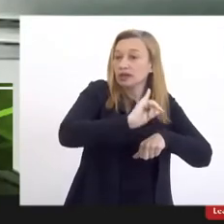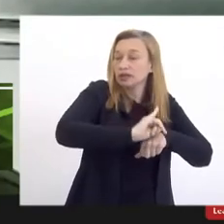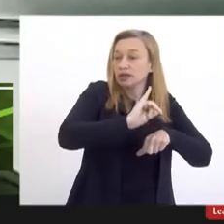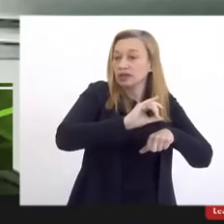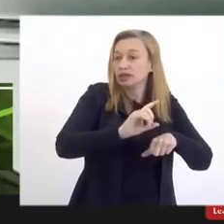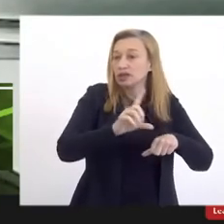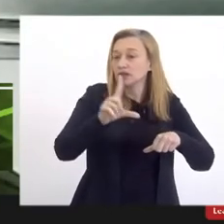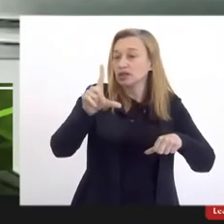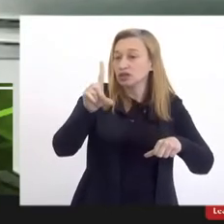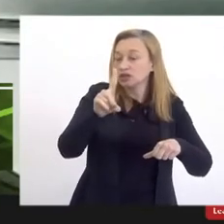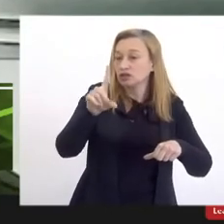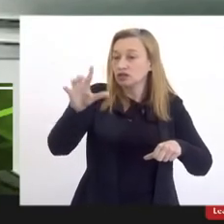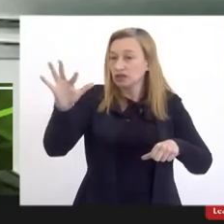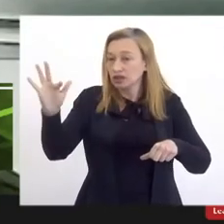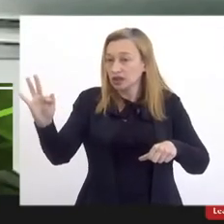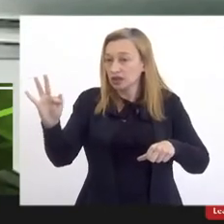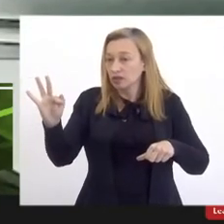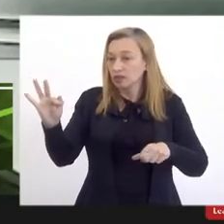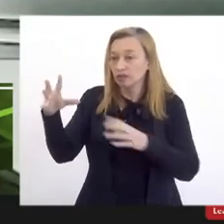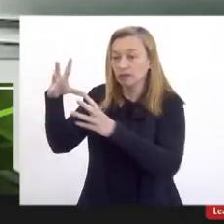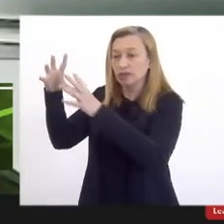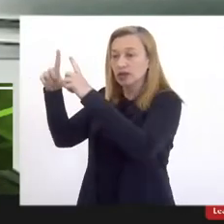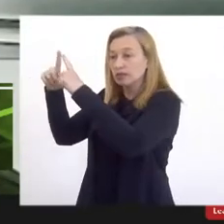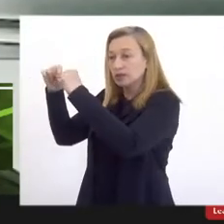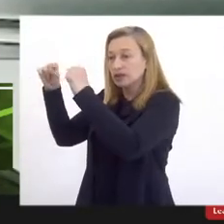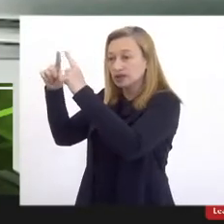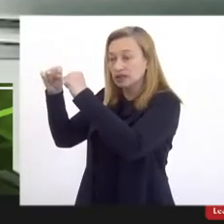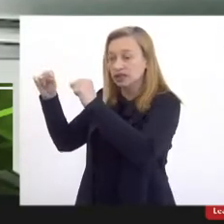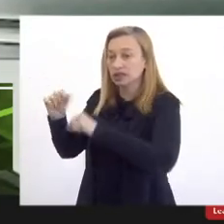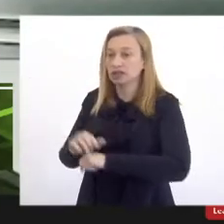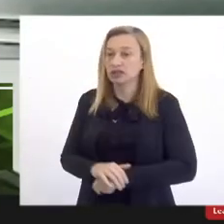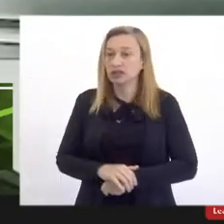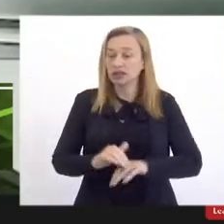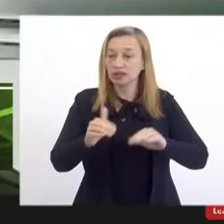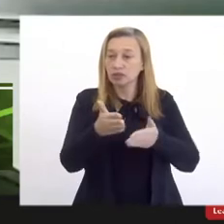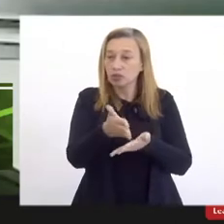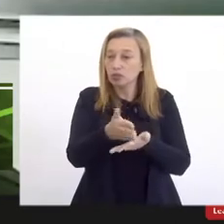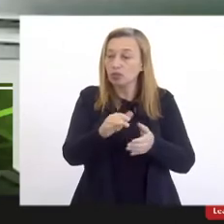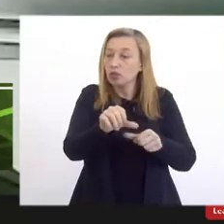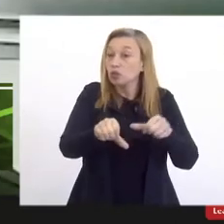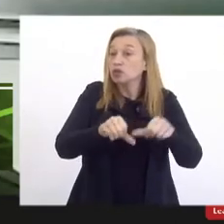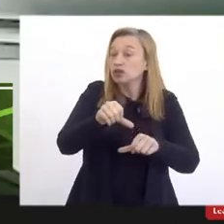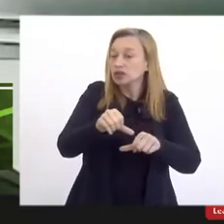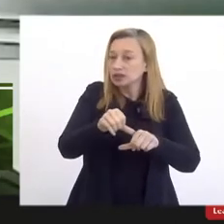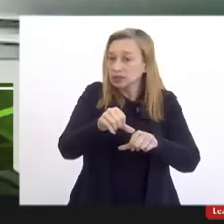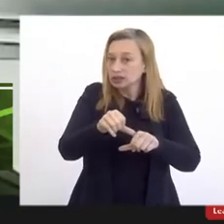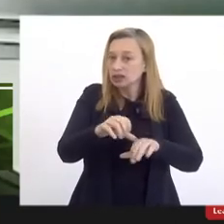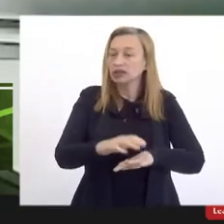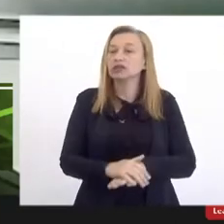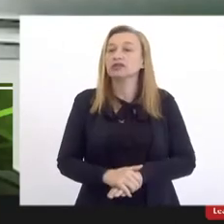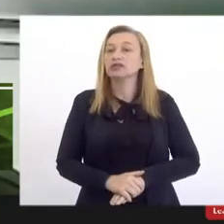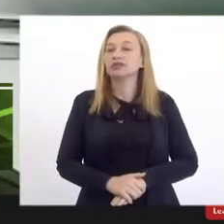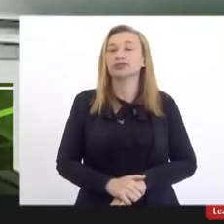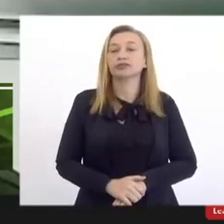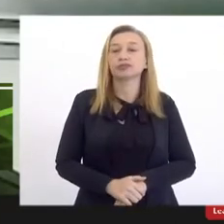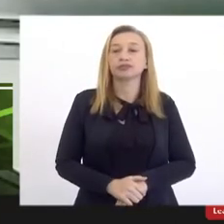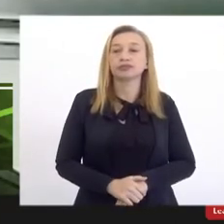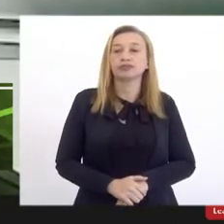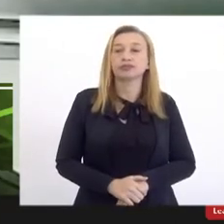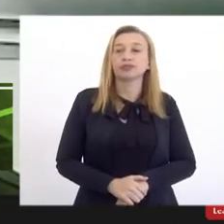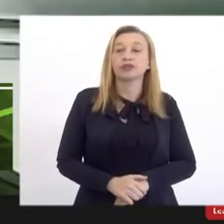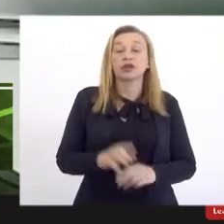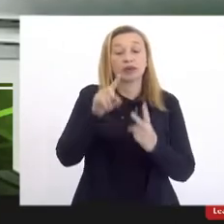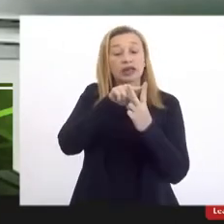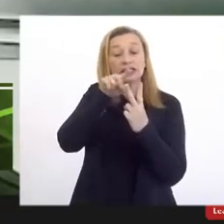Federal para Brasil. essa fusão foi vista para que